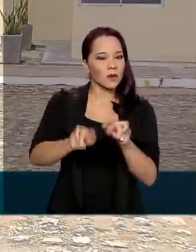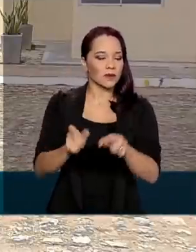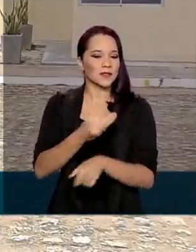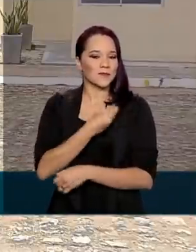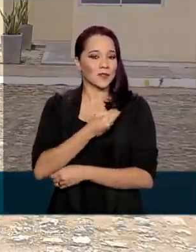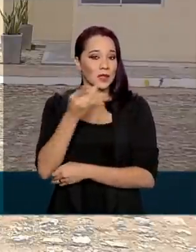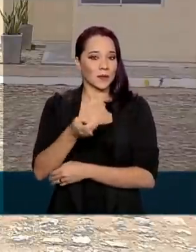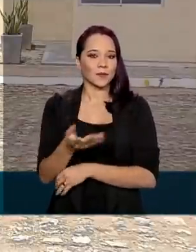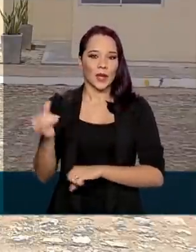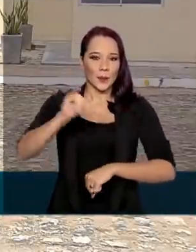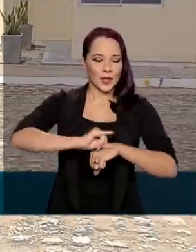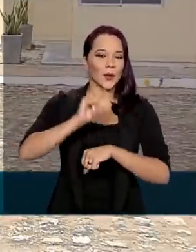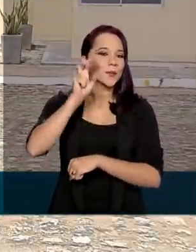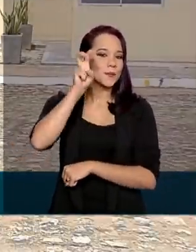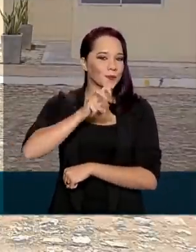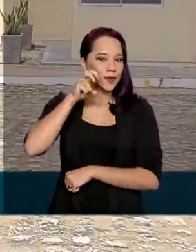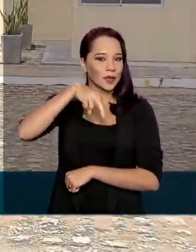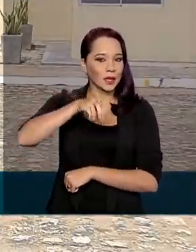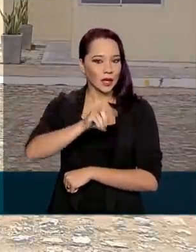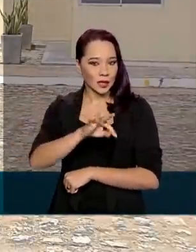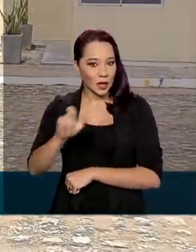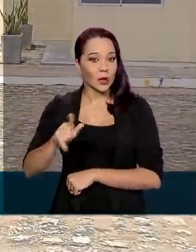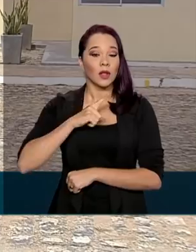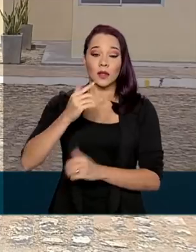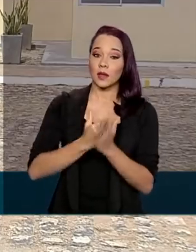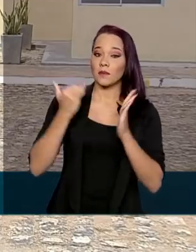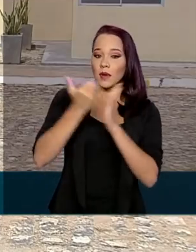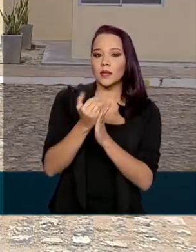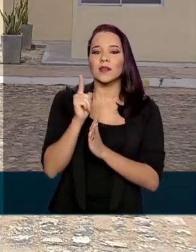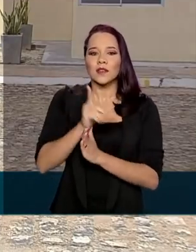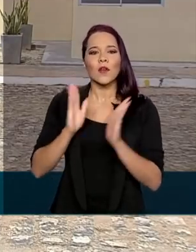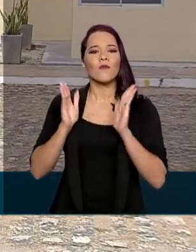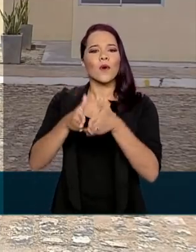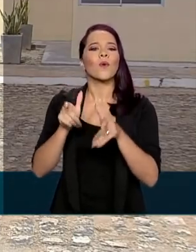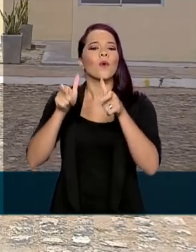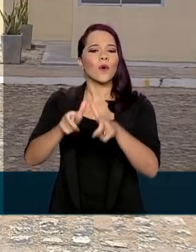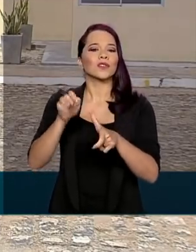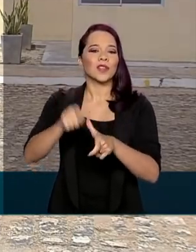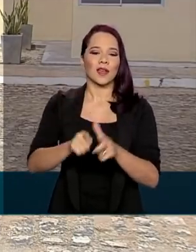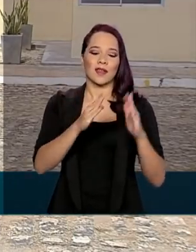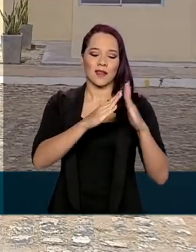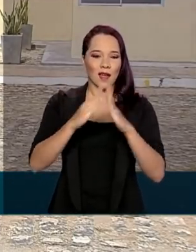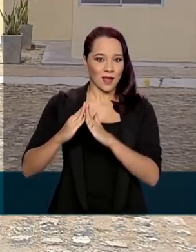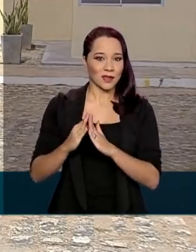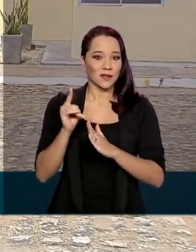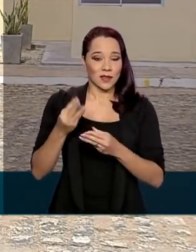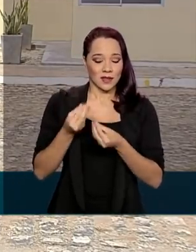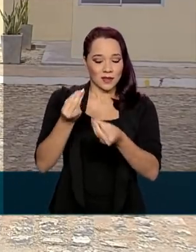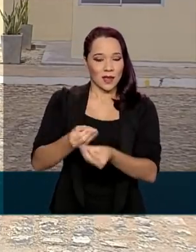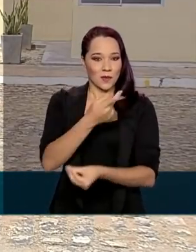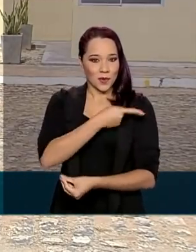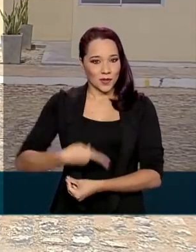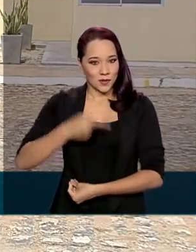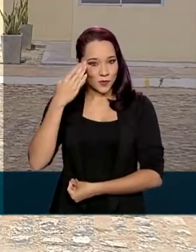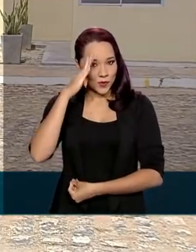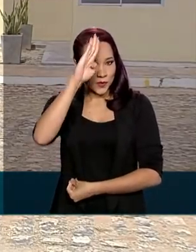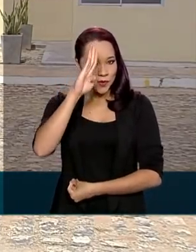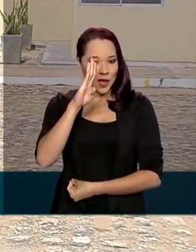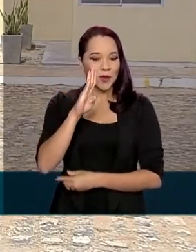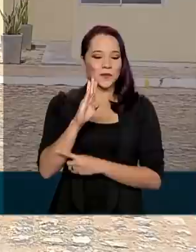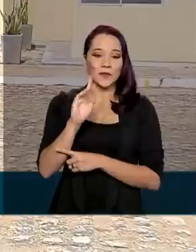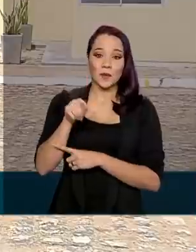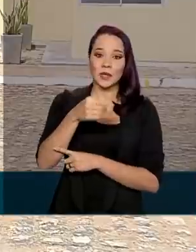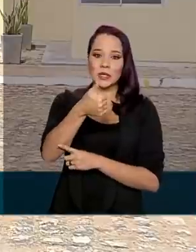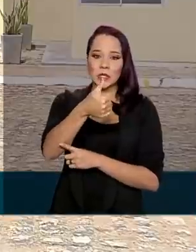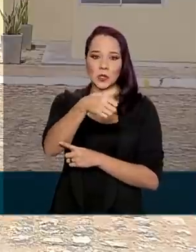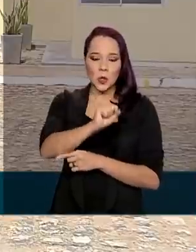Sua capital, Natal, tem mais habitantes. E eu estou mais especificamente no residencial que vai ser entregue pelo presidente Jair Bolsonaro. Daqui a pouco